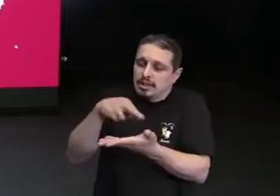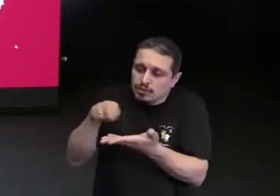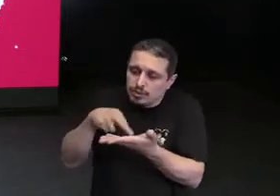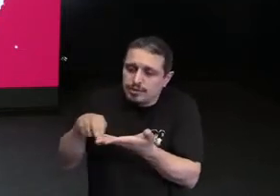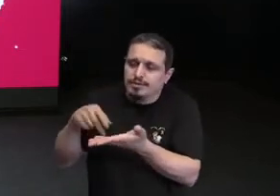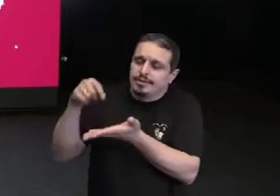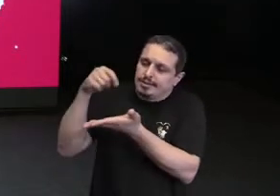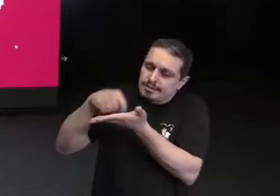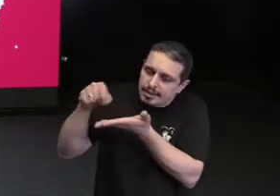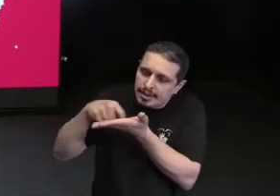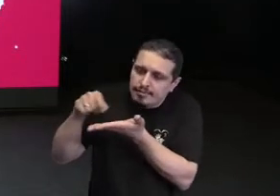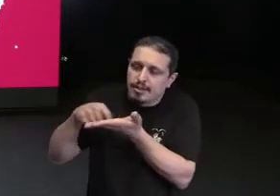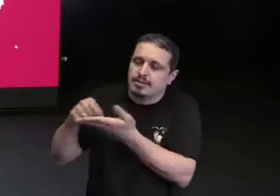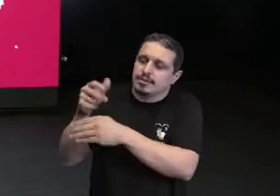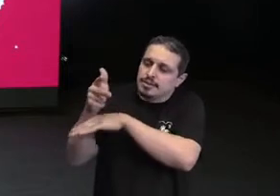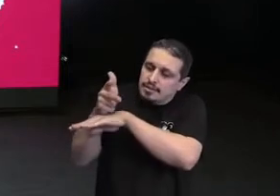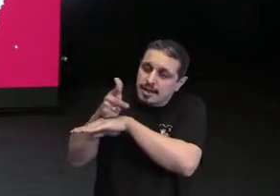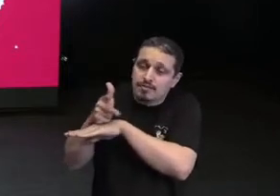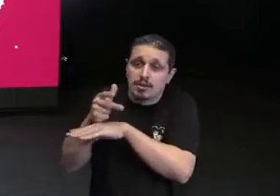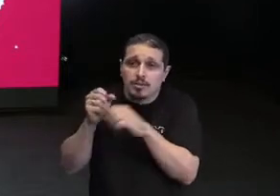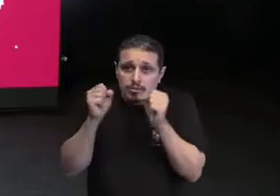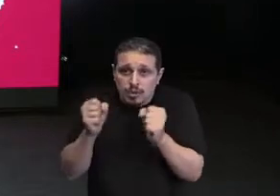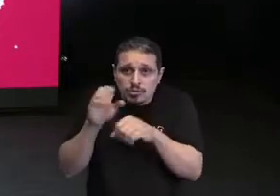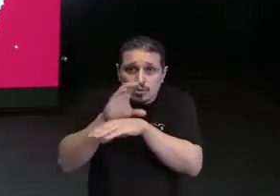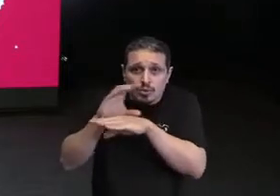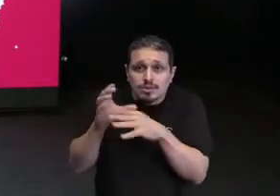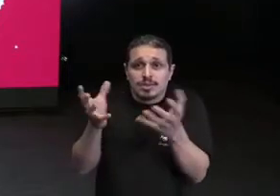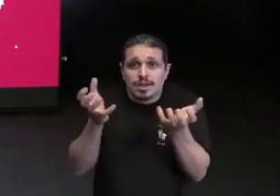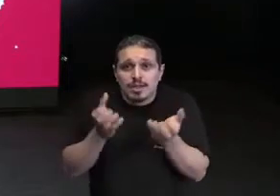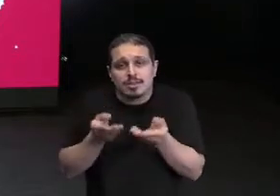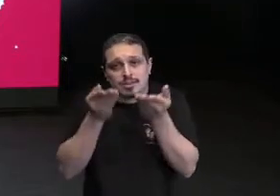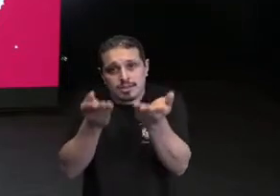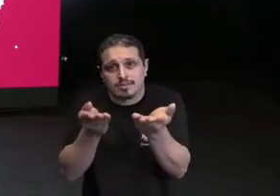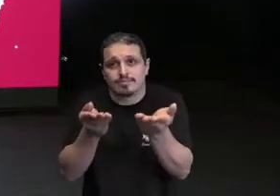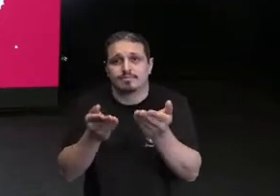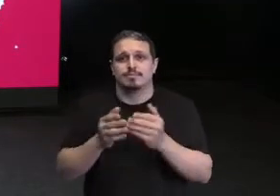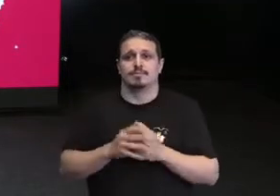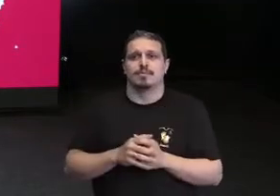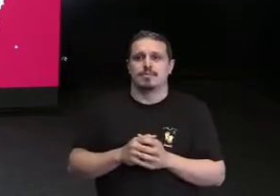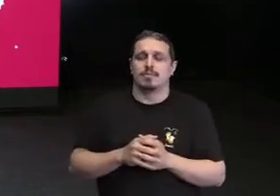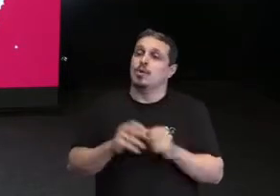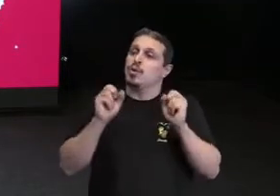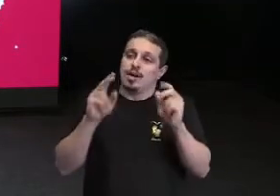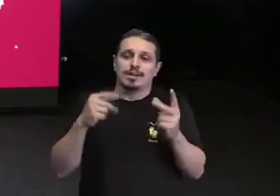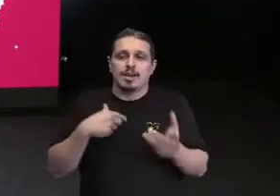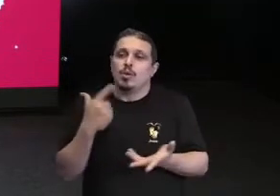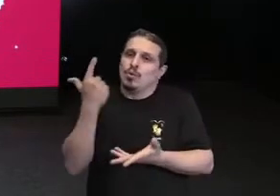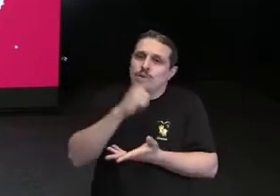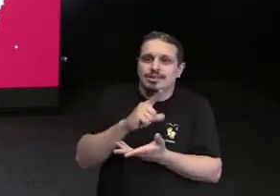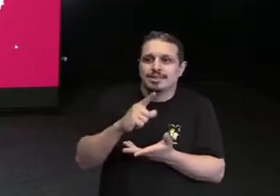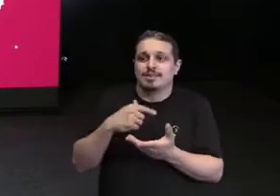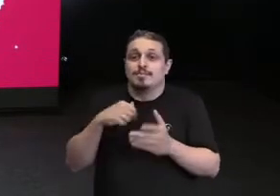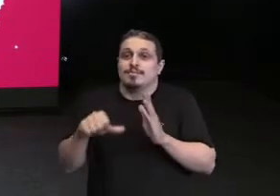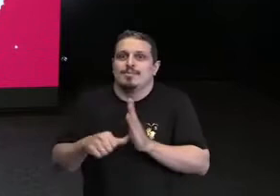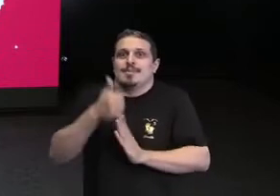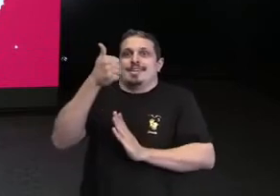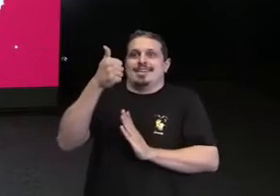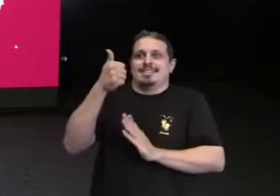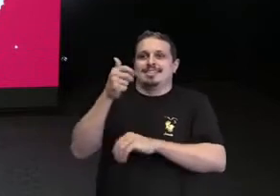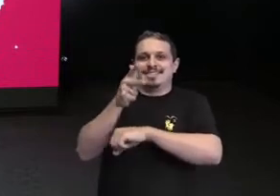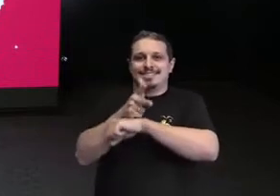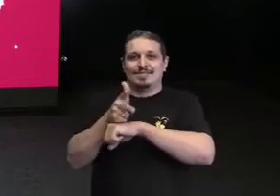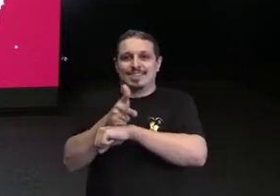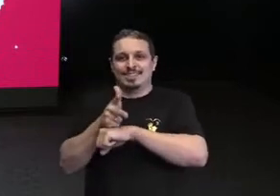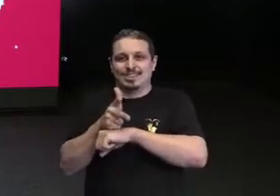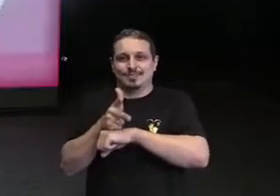histórias nos filmes. Eu falei, ah, beleza. Aí eu peguei e finalmente cheguei até a minha primeira câmera. E aí eu comecei a